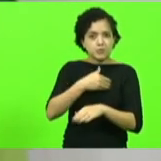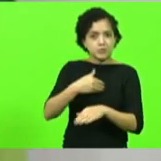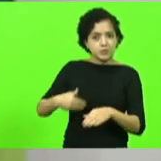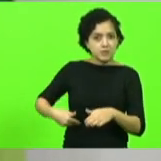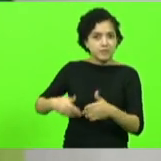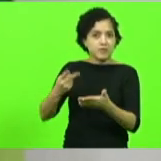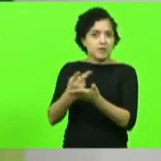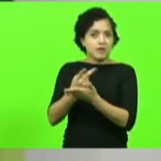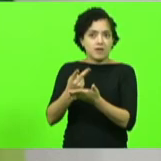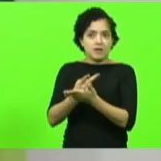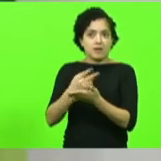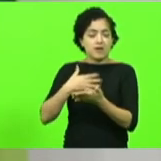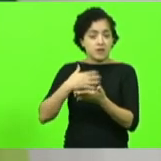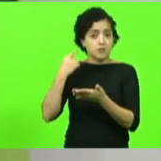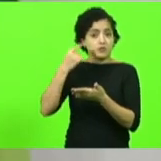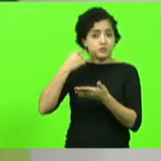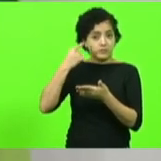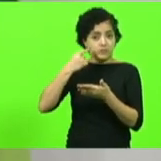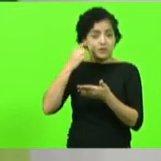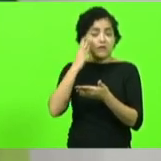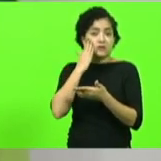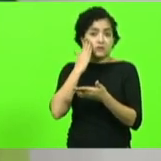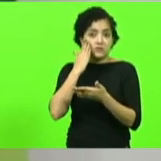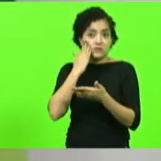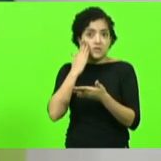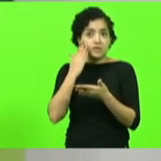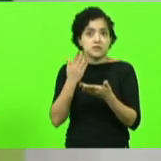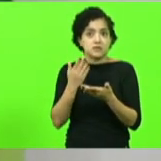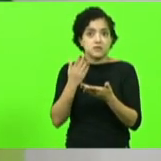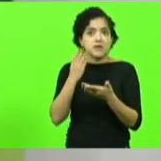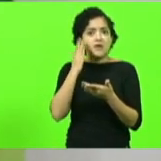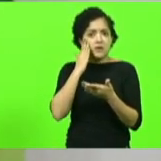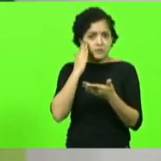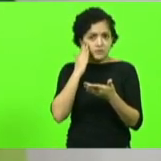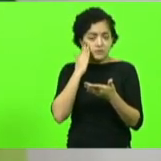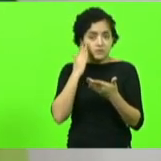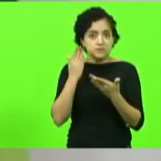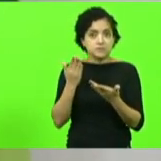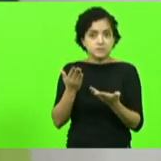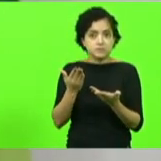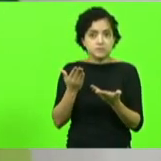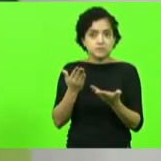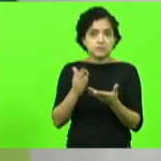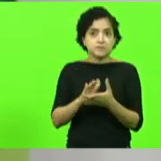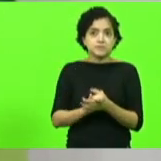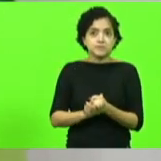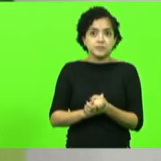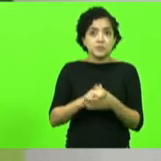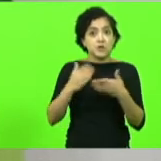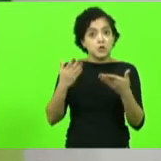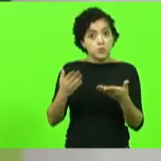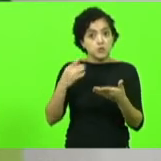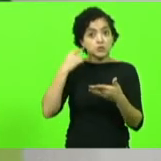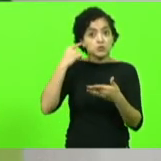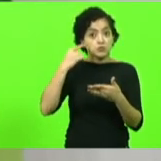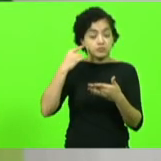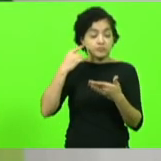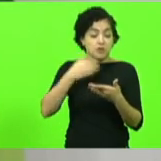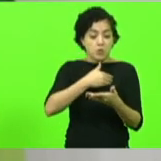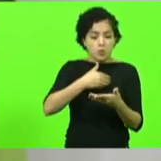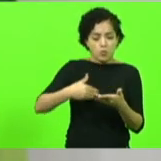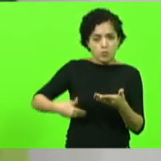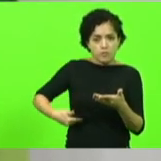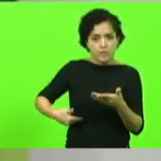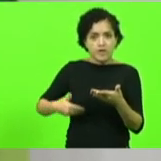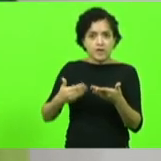de 35 anos eu sei quando vou usar isso e quando o governo foi instigado no processo da